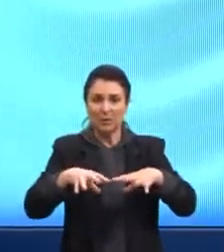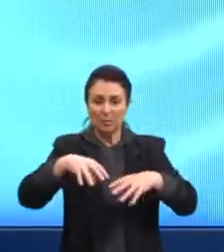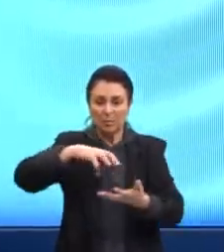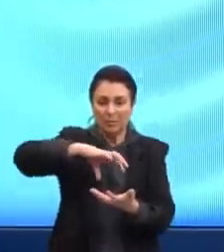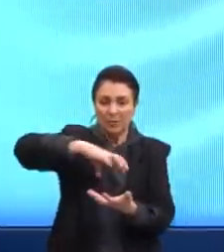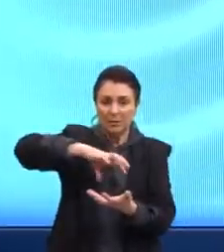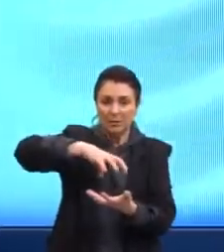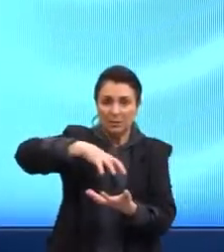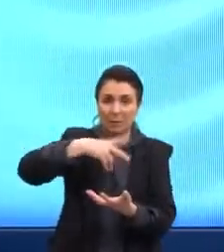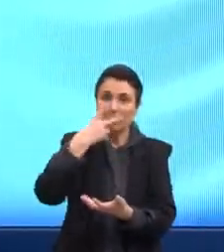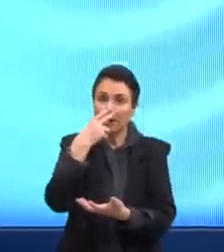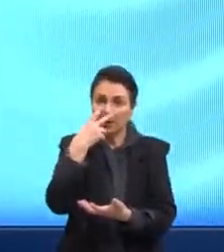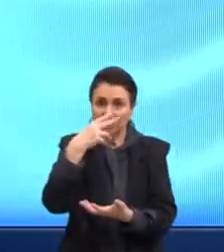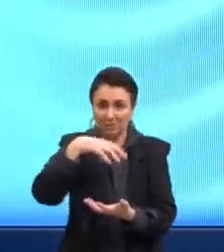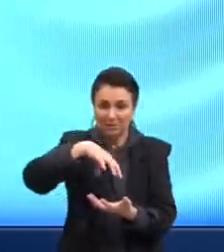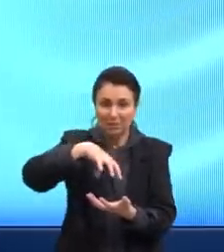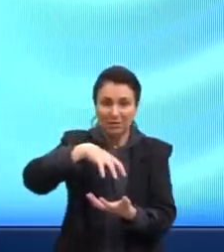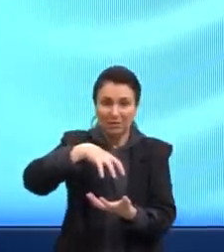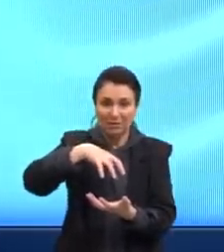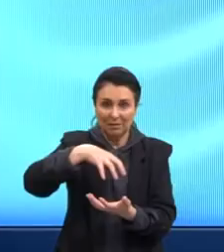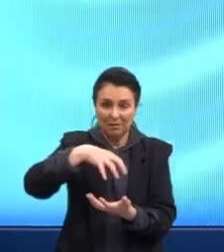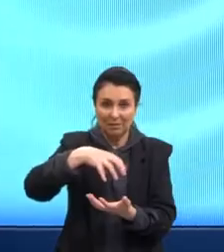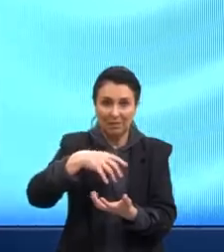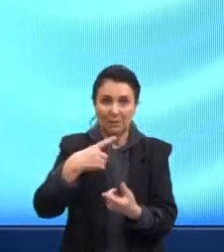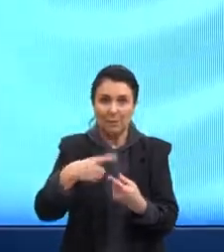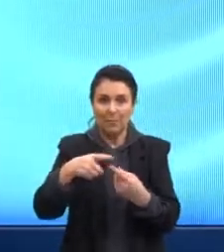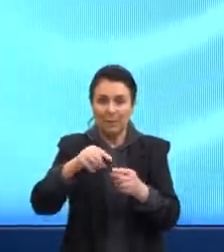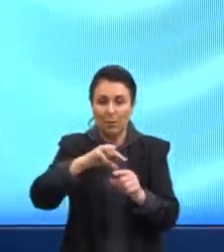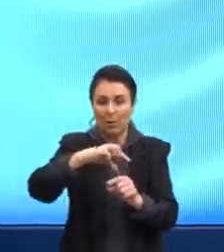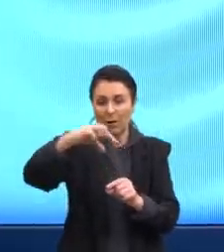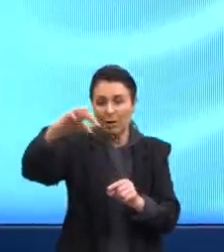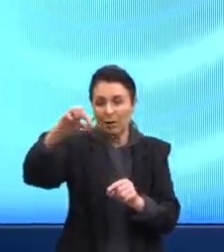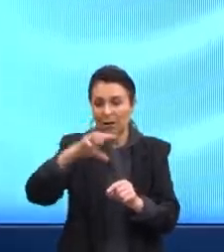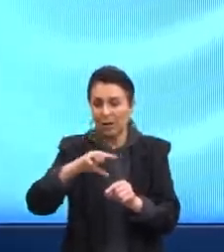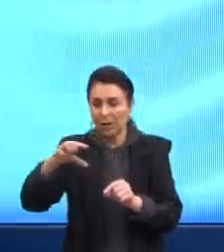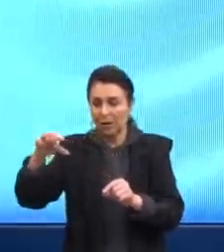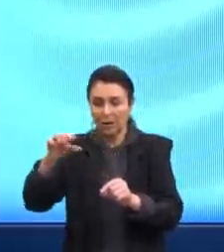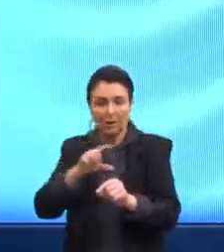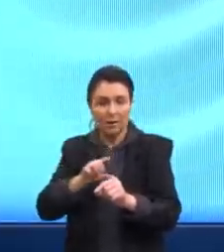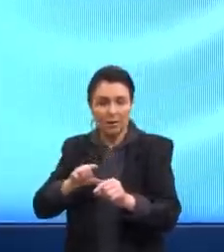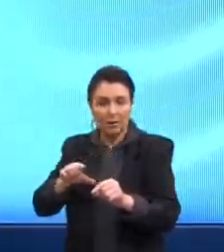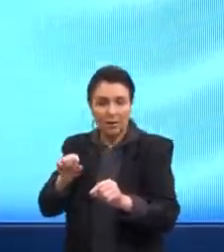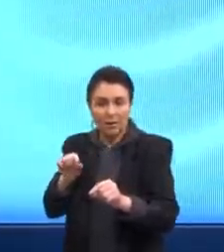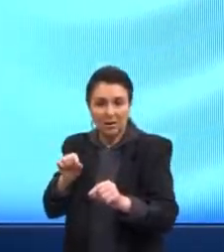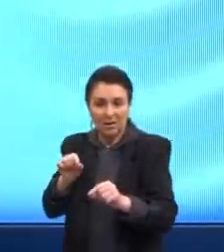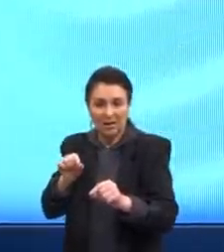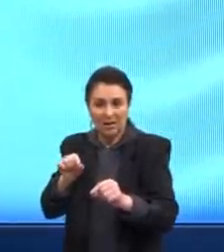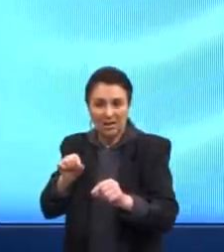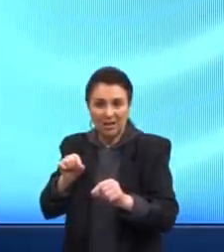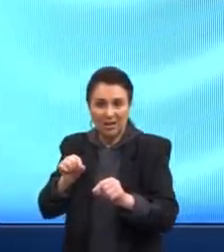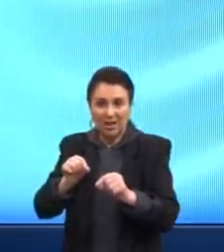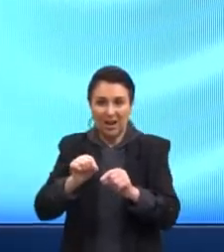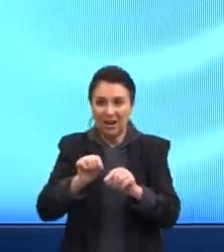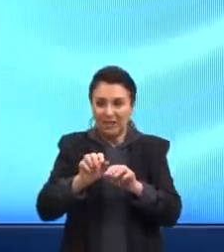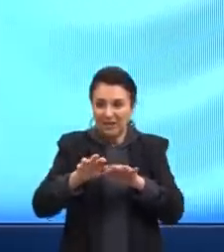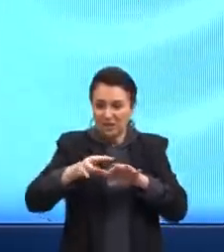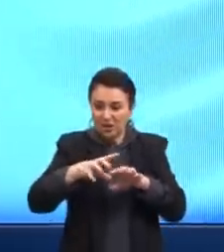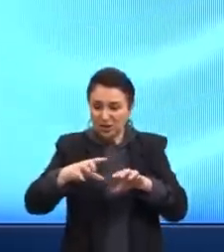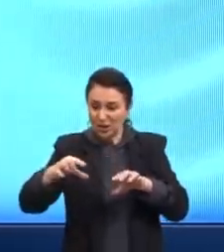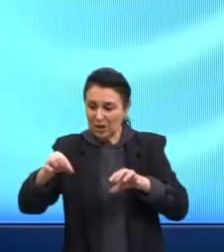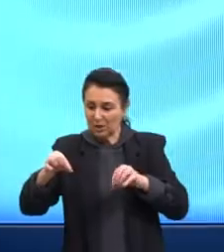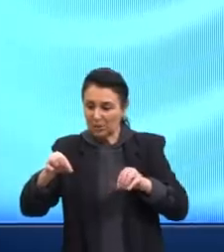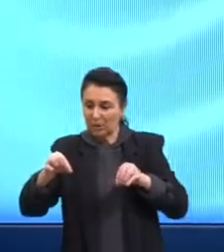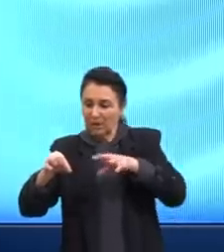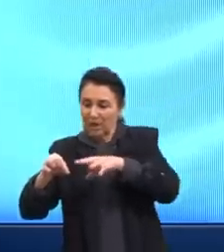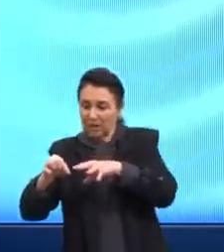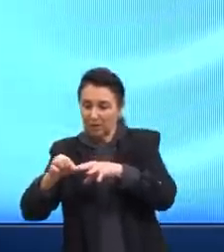né? Então, essas protuberâncias aqui, ó. Ela vai puxando o corpo, ela mesma, digamos